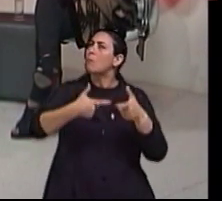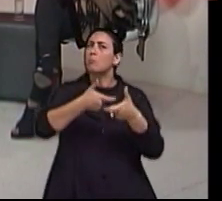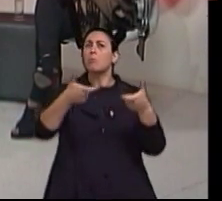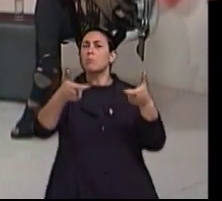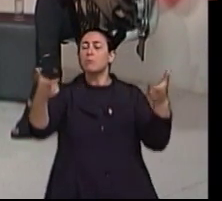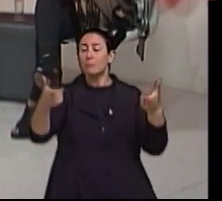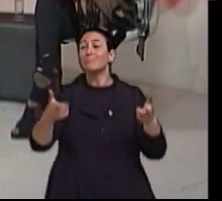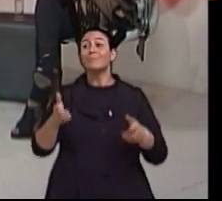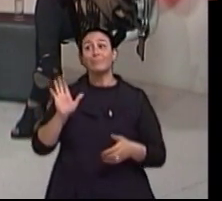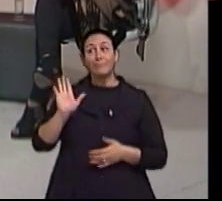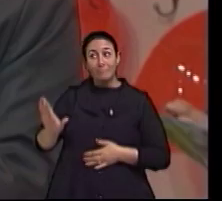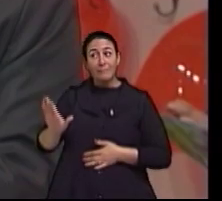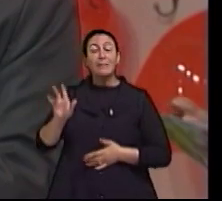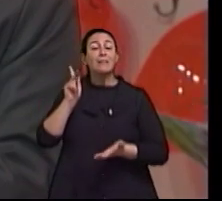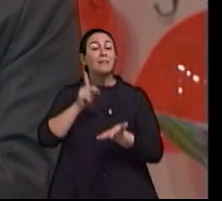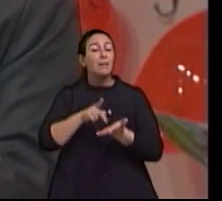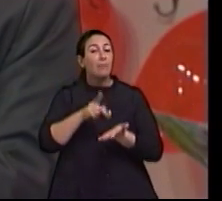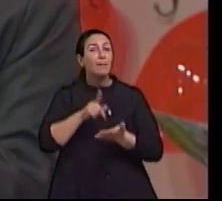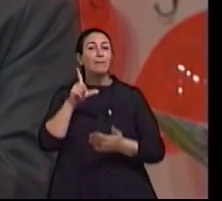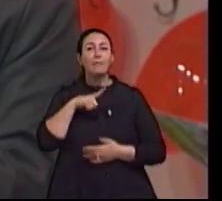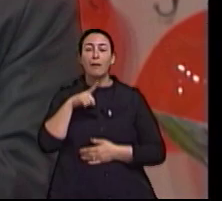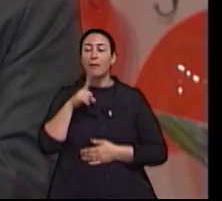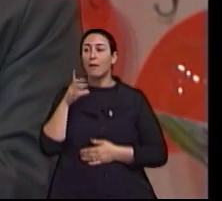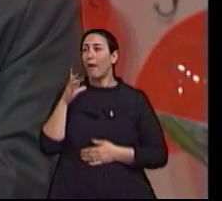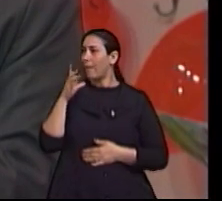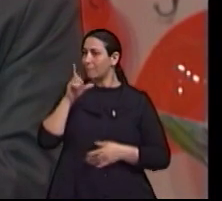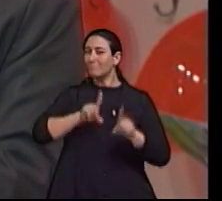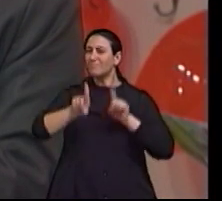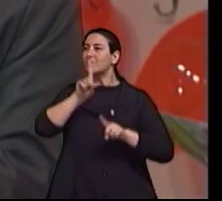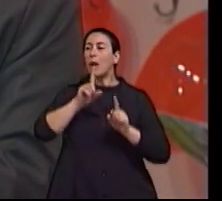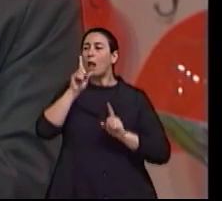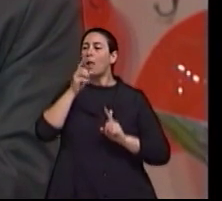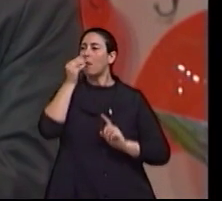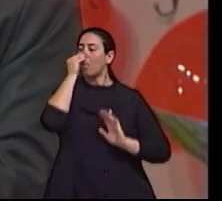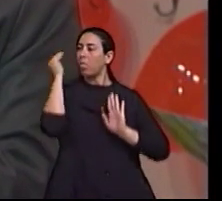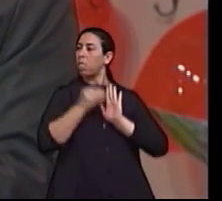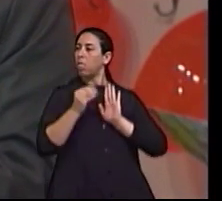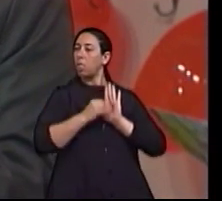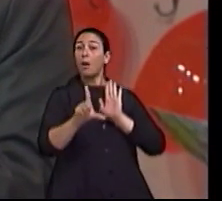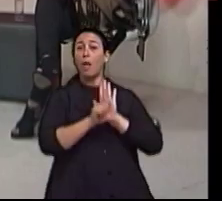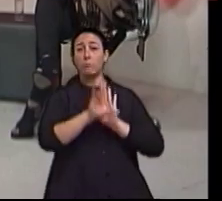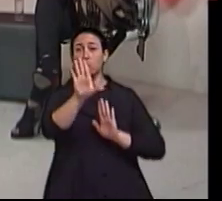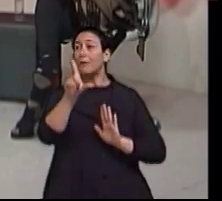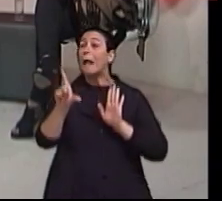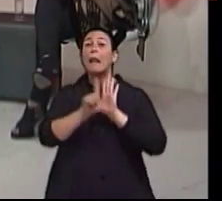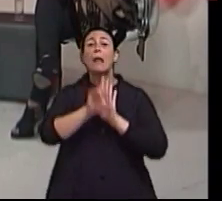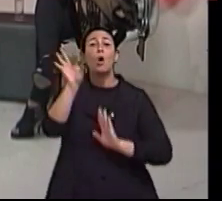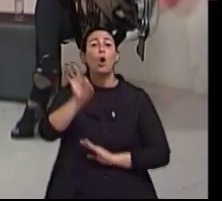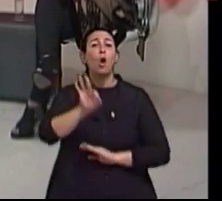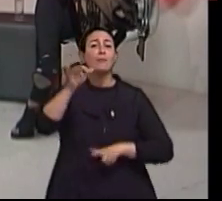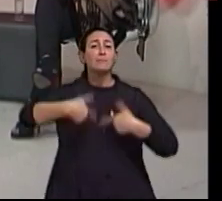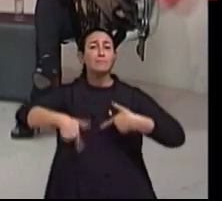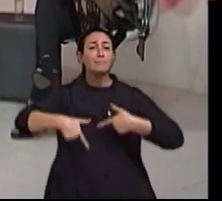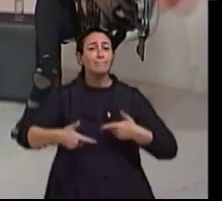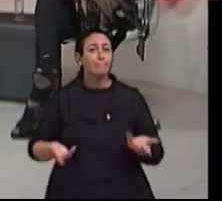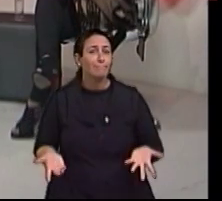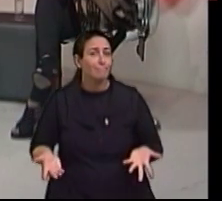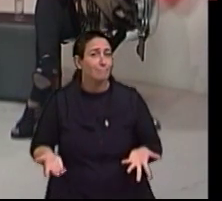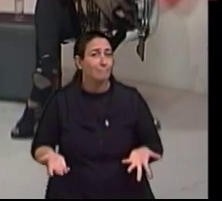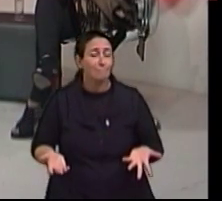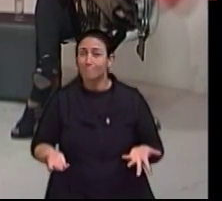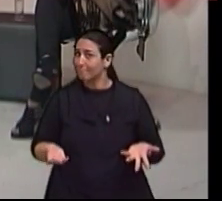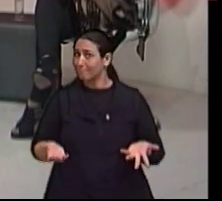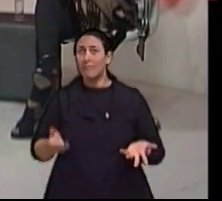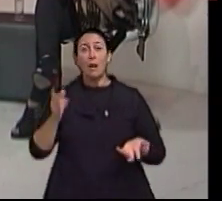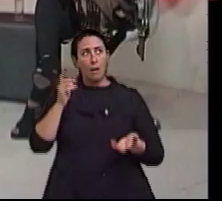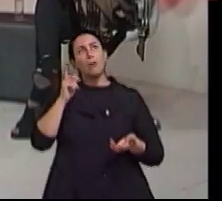Ao contrário, a resistência é de não cumprir a lei. A lei das cotas, que é também uma medida importante, compensatória, não